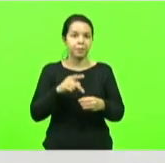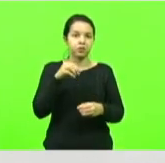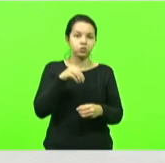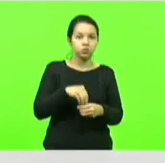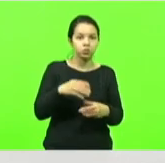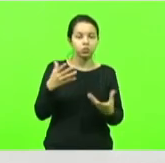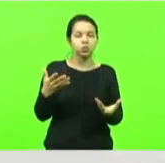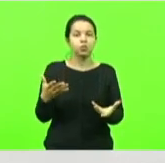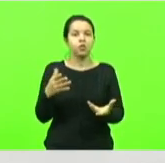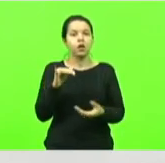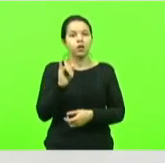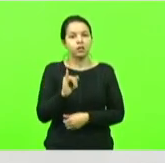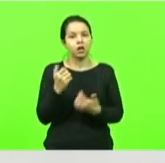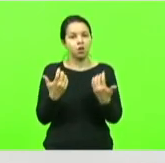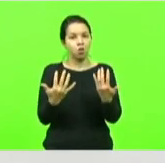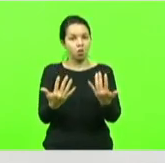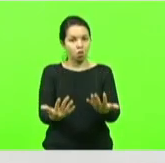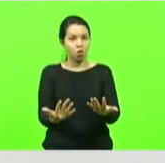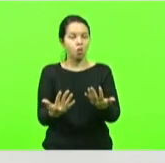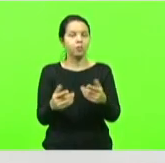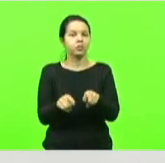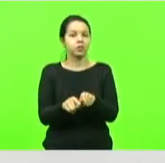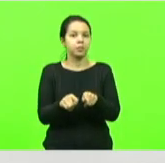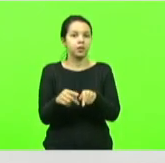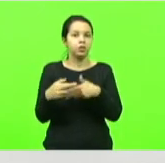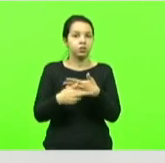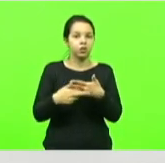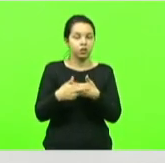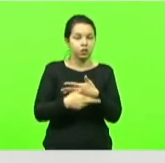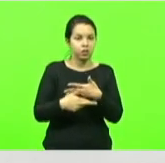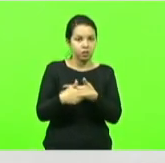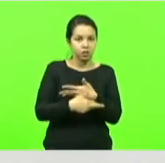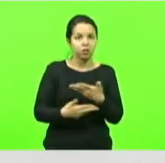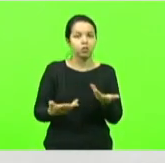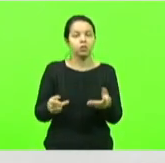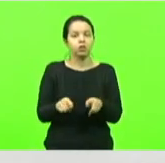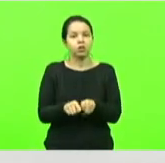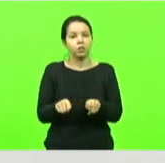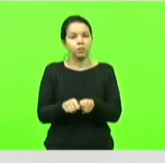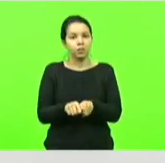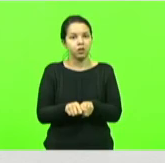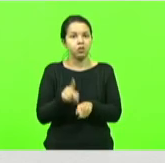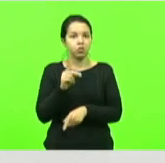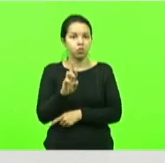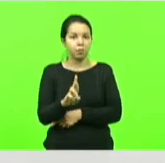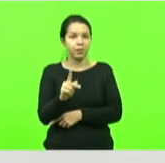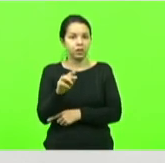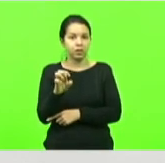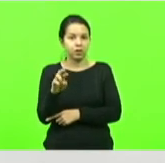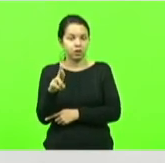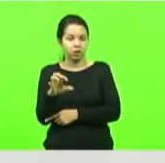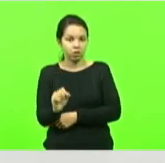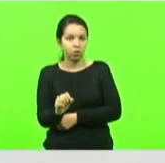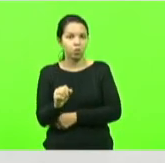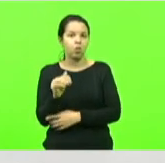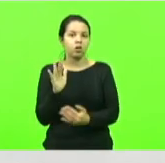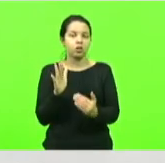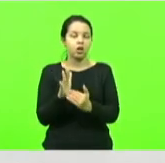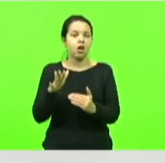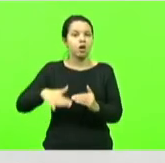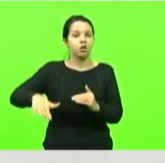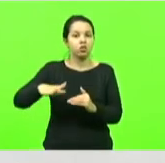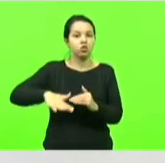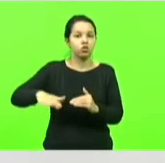descendo passando por Rio Negrinho Dr. Pedrinho e saindo aqui na região de Timbó então é um